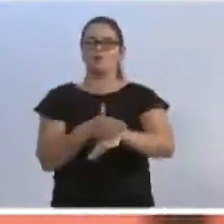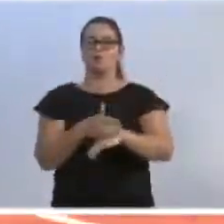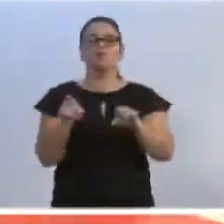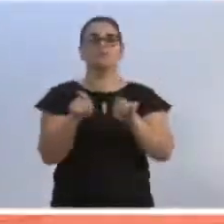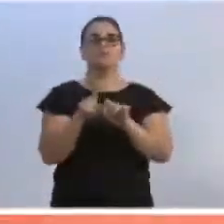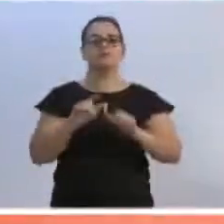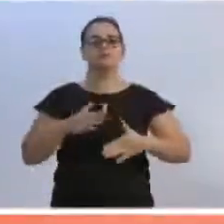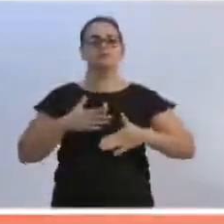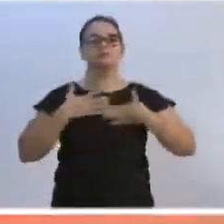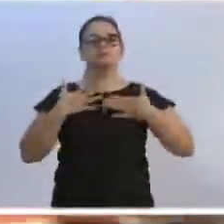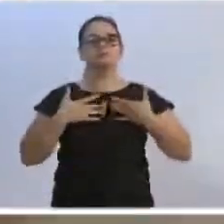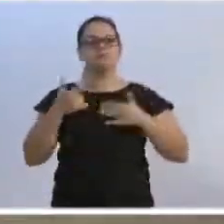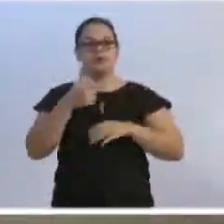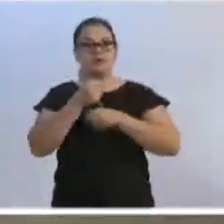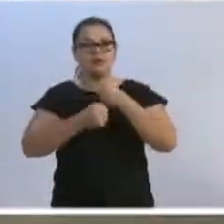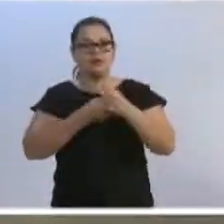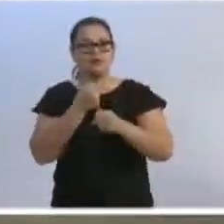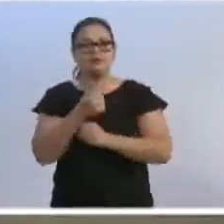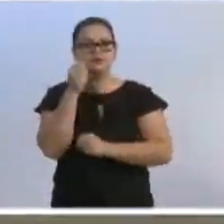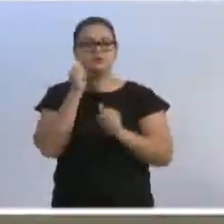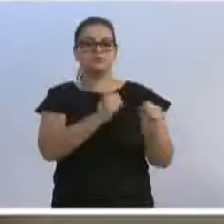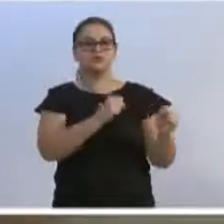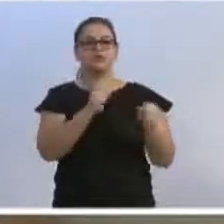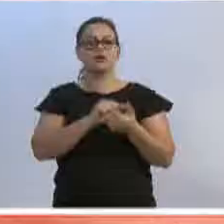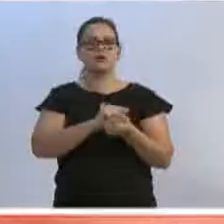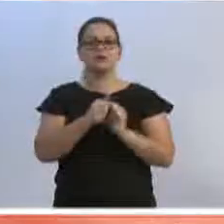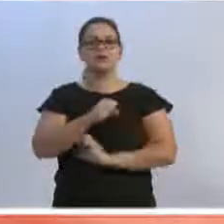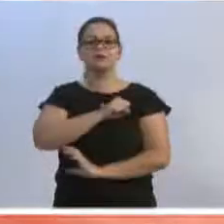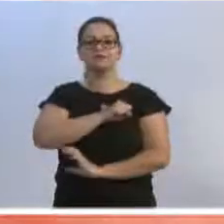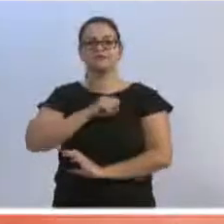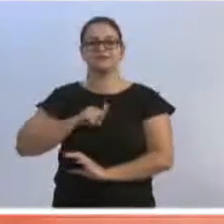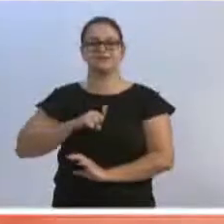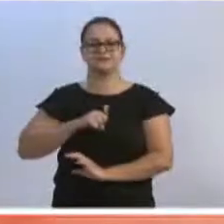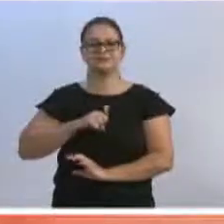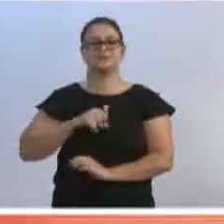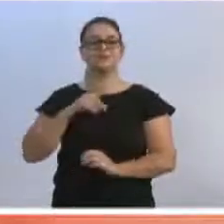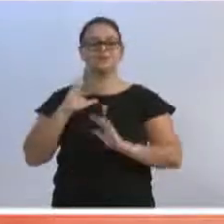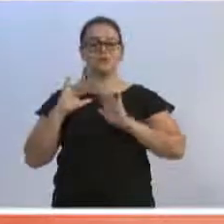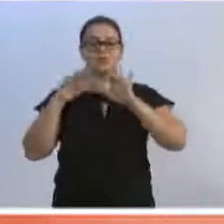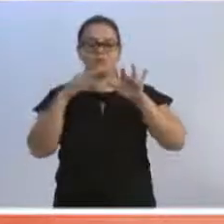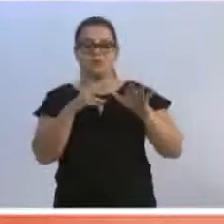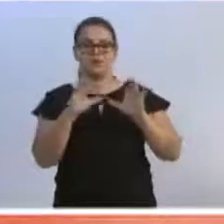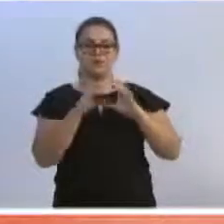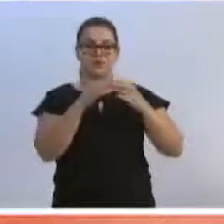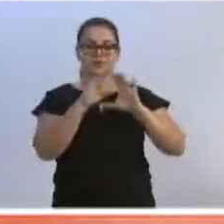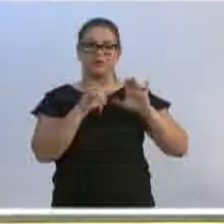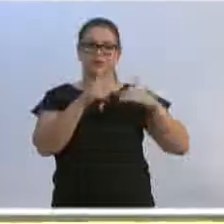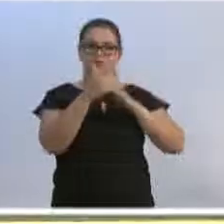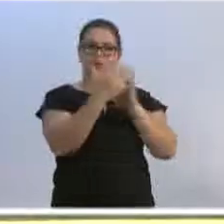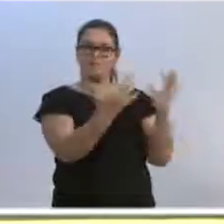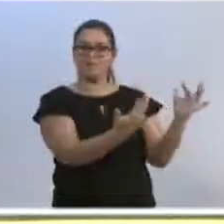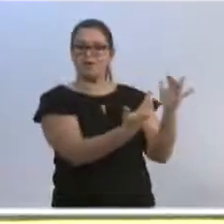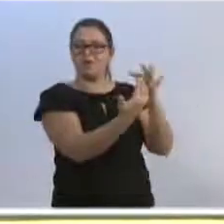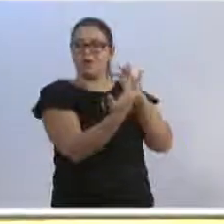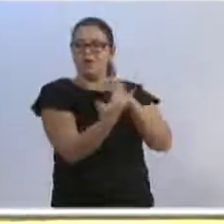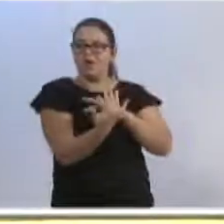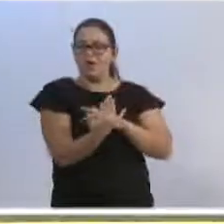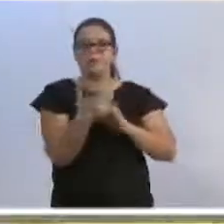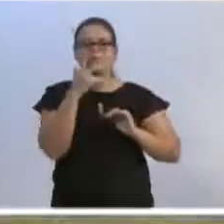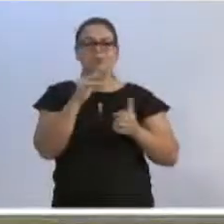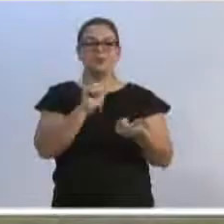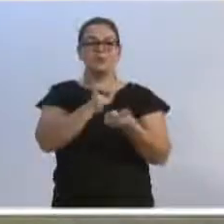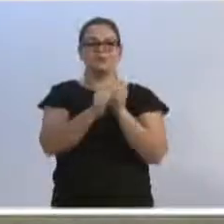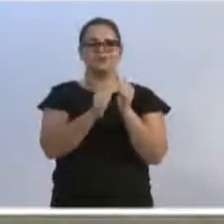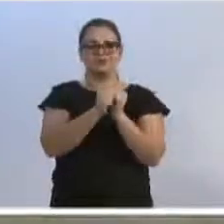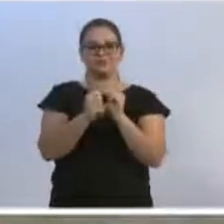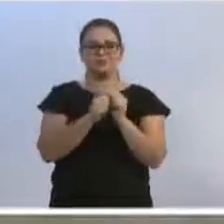foi uma surpresa muito grande esse ano nós podermos jogar no SESI, que tivemos um outro público de um outro lado da cidade também, prestigiando a equipe do futsal